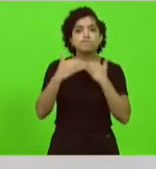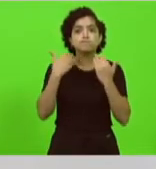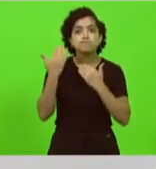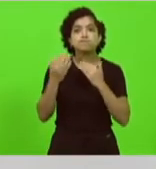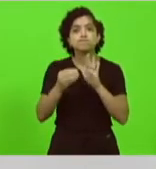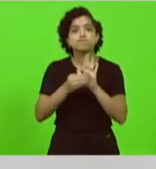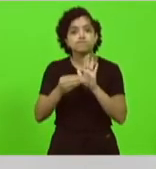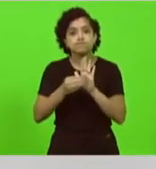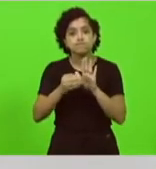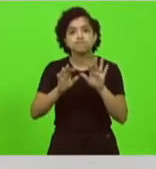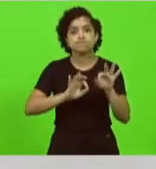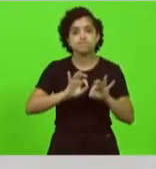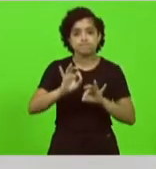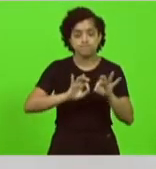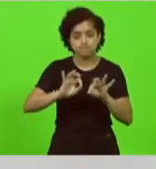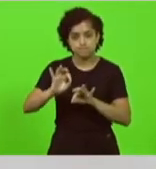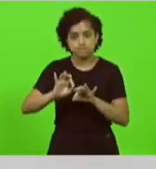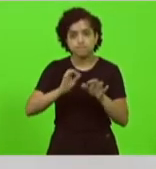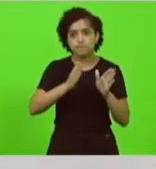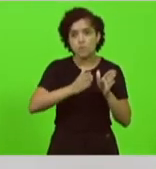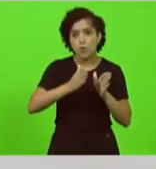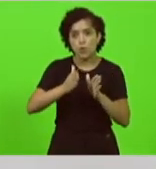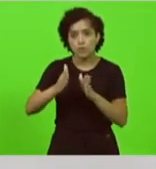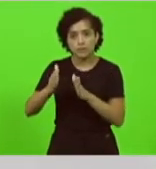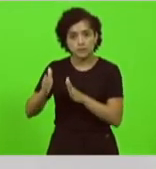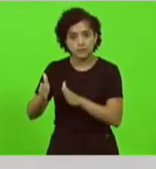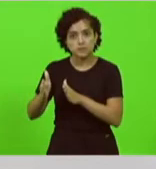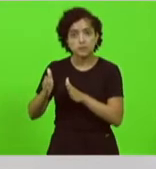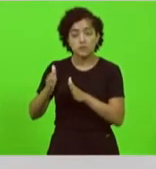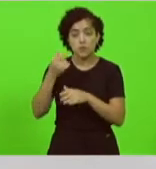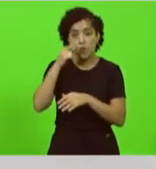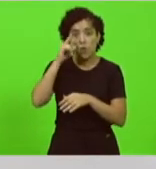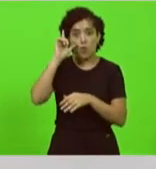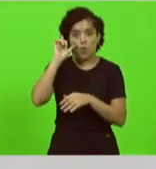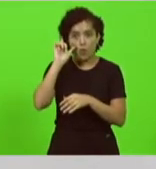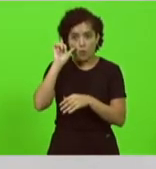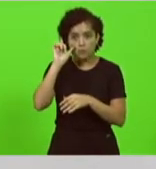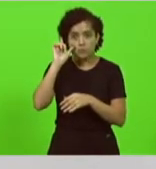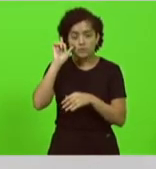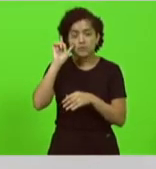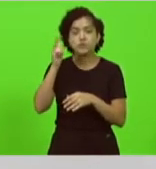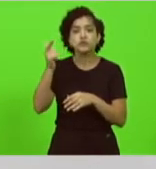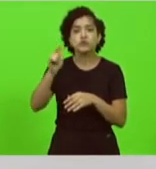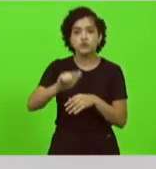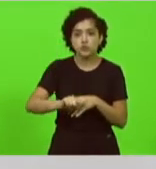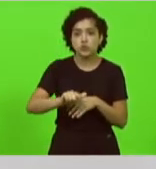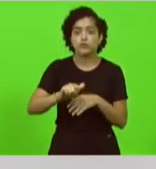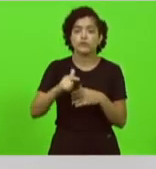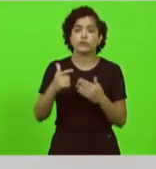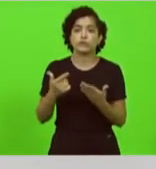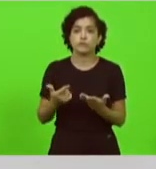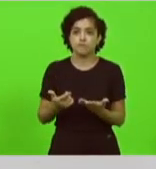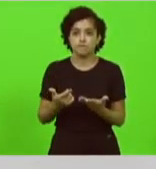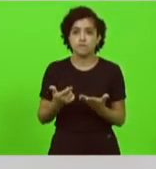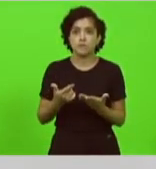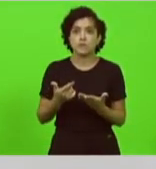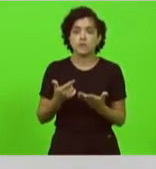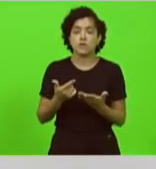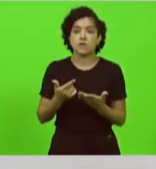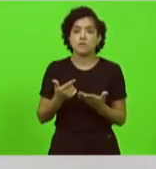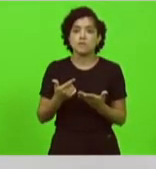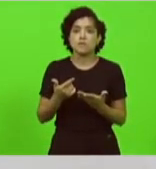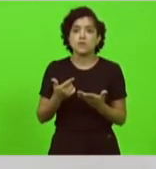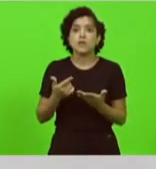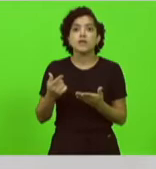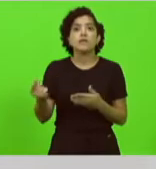planejamento e organização ontem chegou mais um caso eu queria dizer que era uma exceção mas chegou mais um caso até